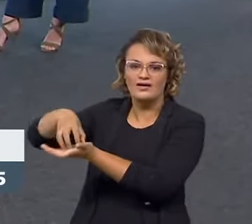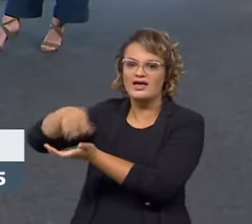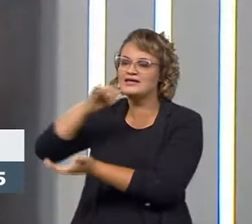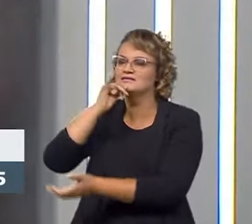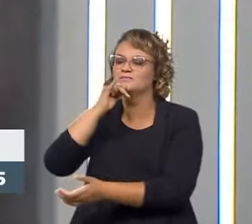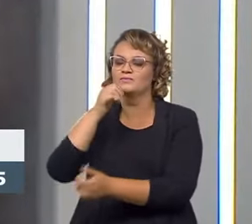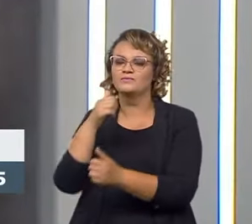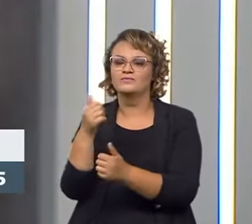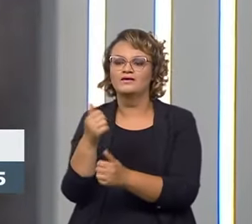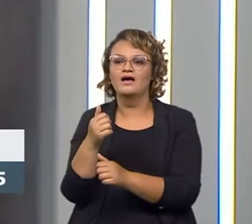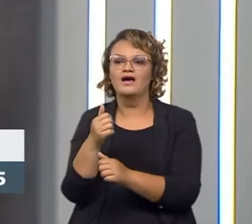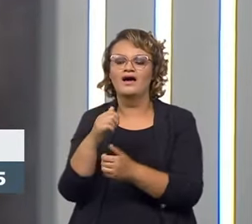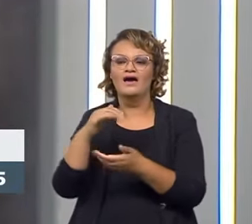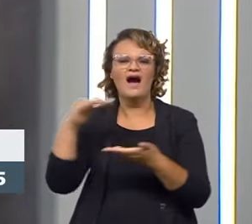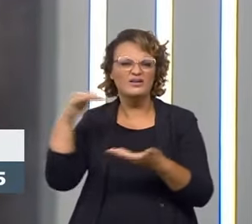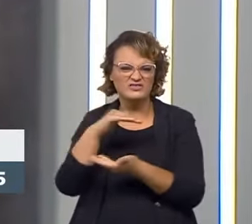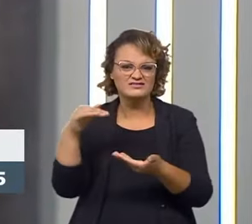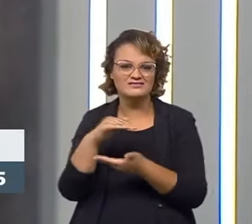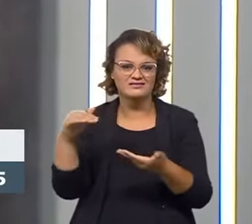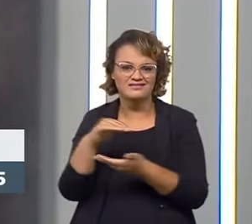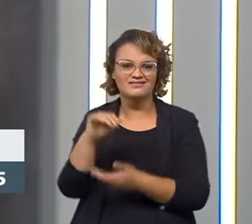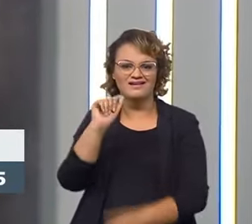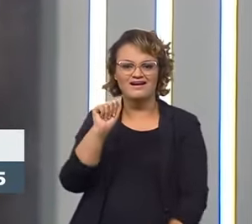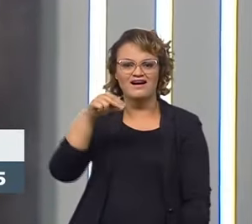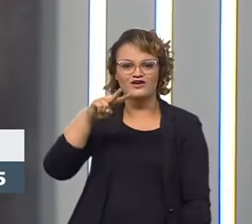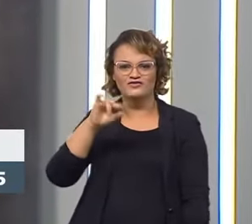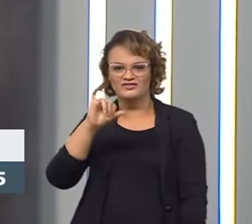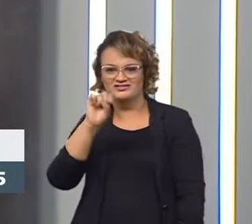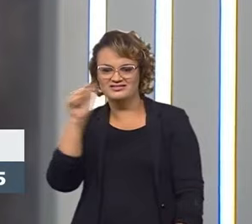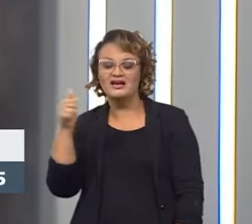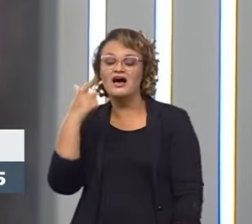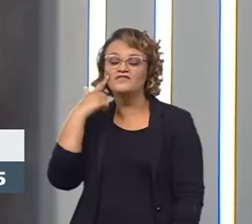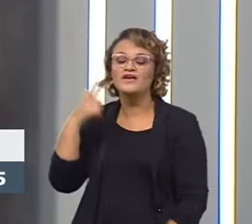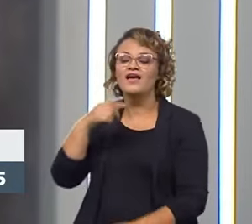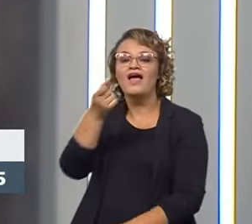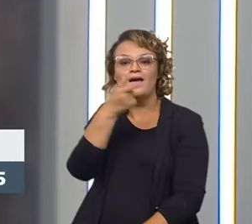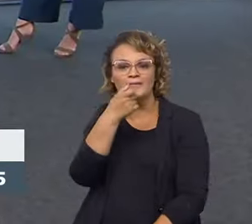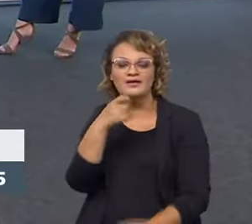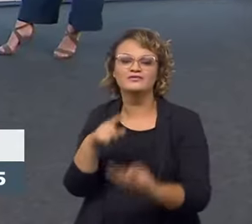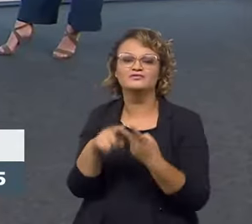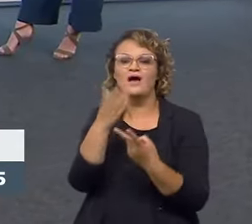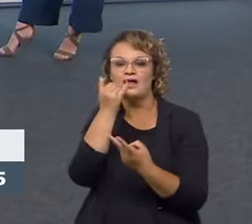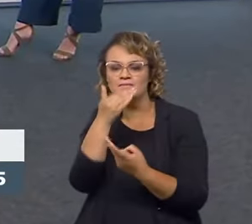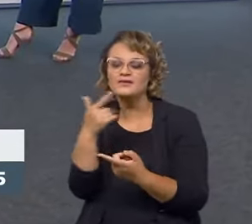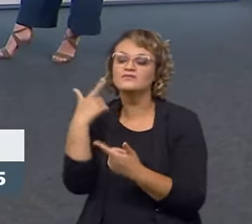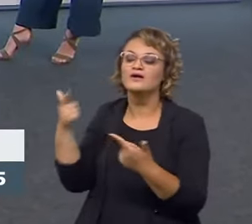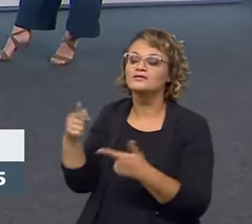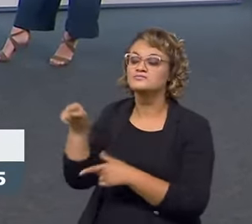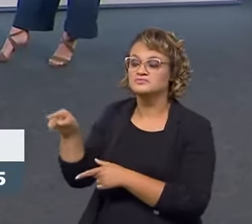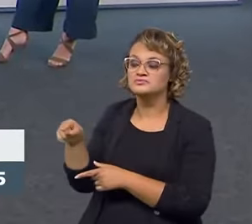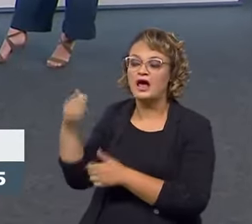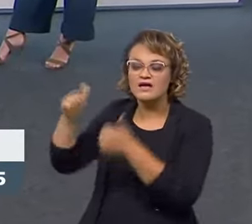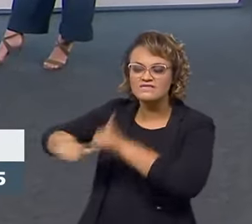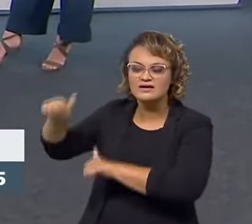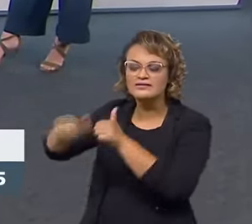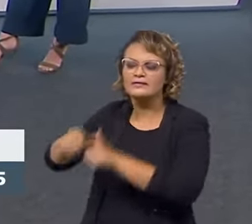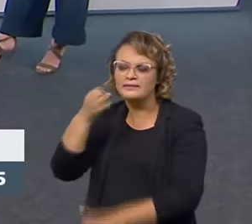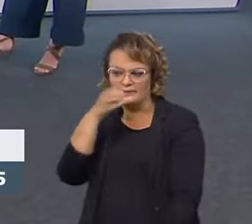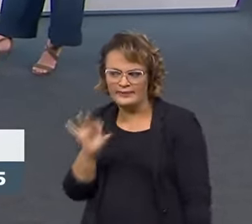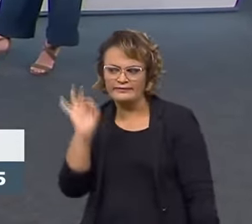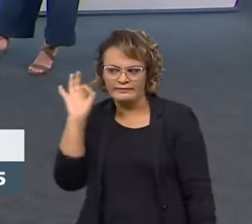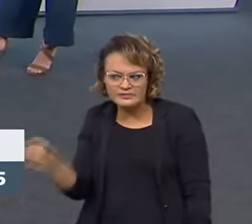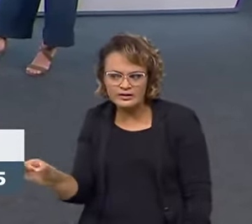Anvisa, ela está vendo a segurança alimentar, segurança de produtos farmacêuticos, e aí o Inmetro faz o chamado programa de avaliação da